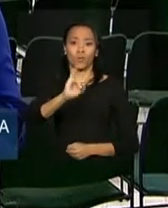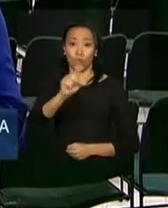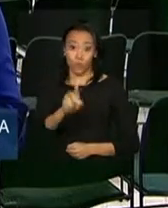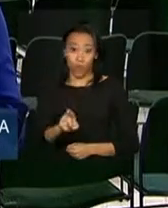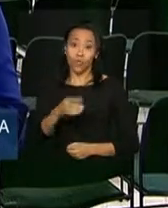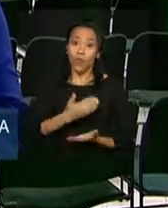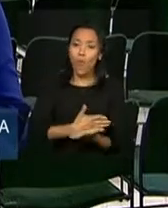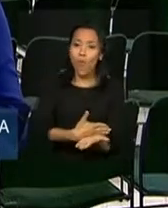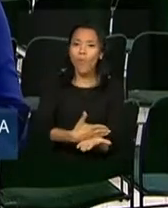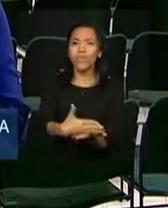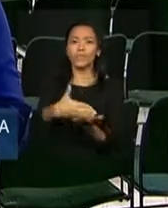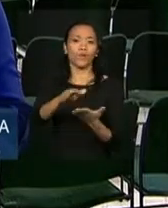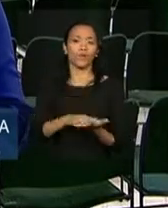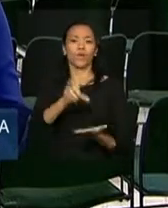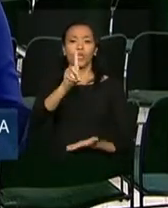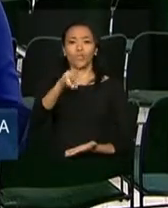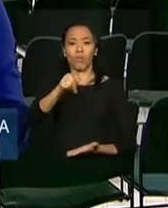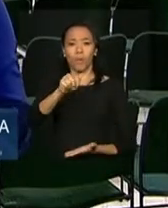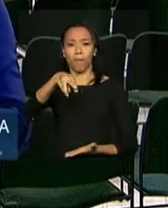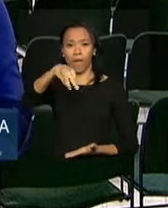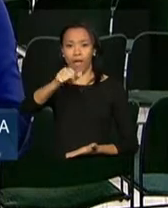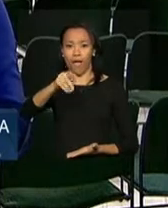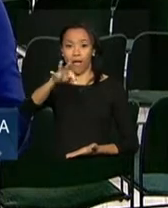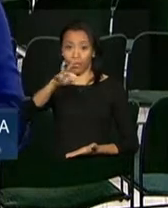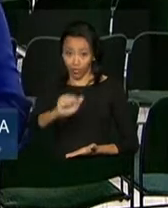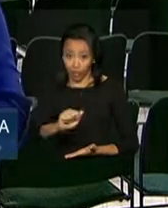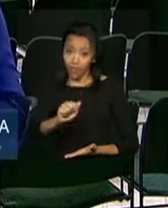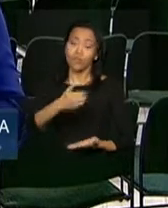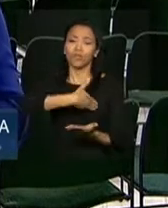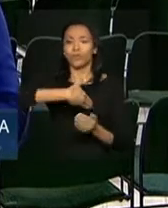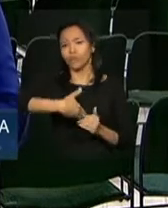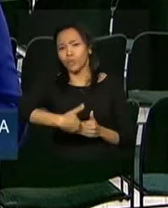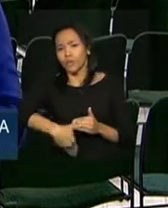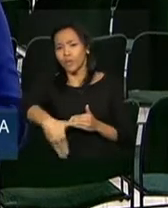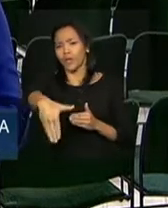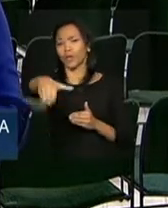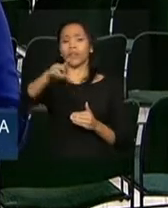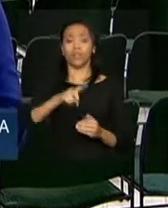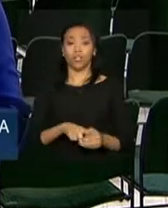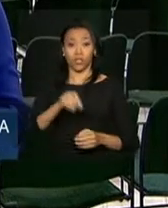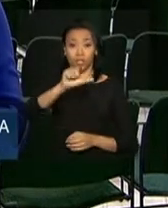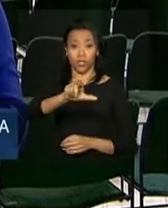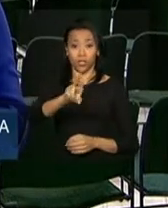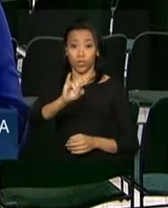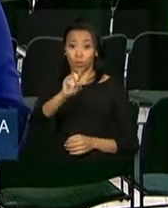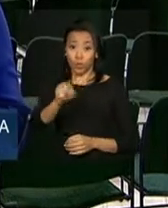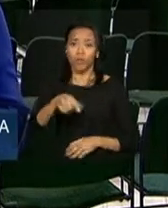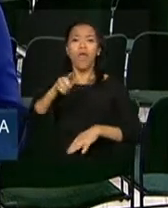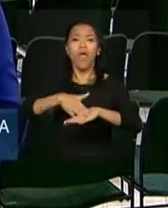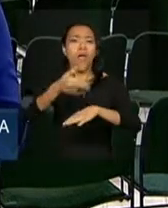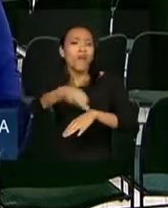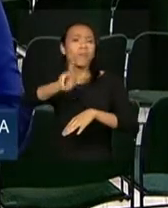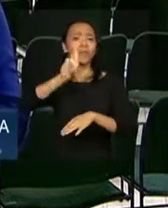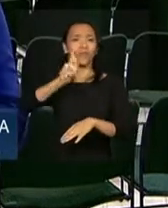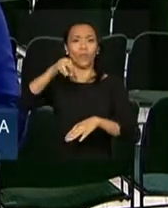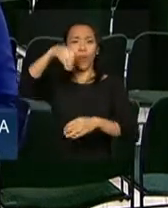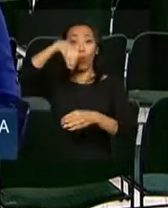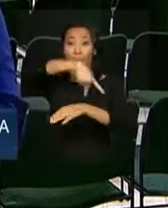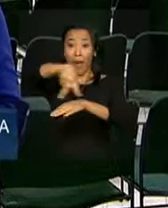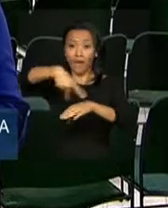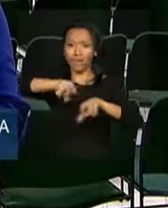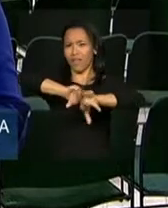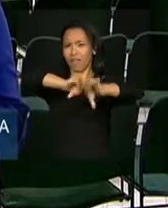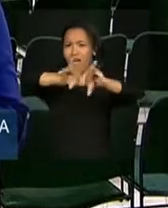como diplomata assistente nas Nações Unidas. Durante a carreira diplomática, Luiz Alberto Figueiredo representou o país em